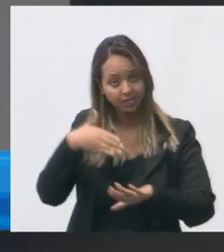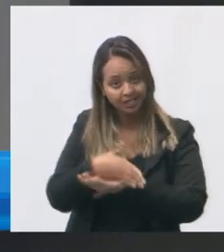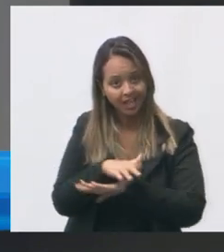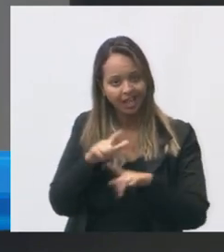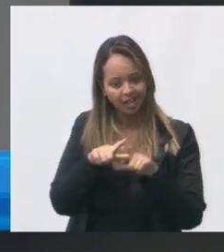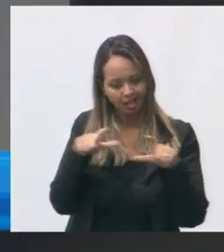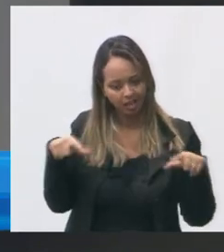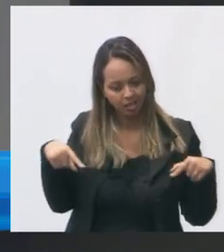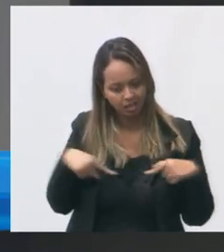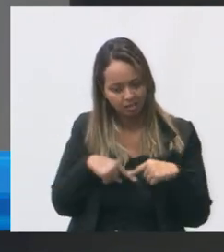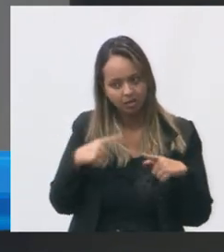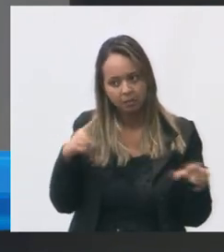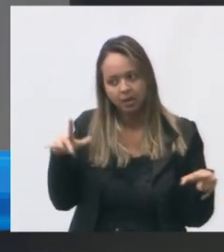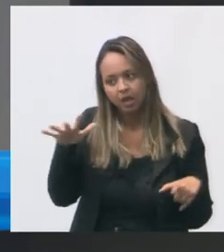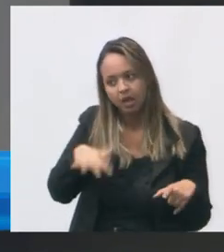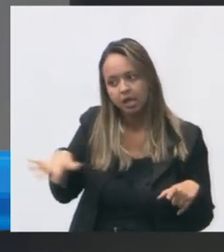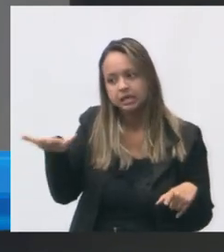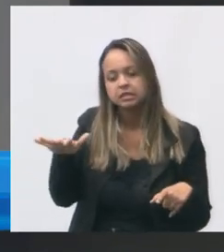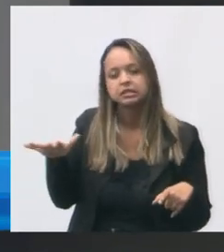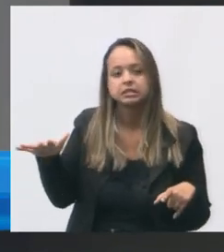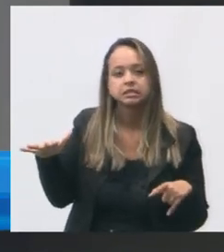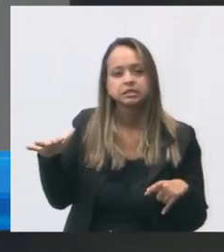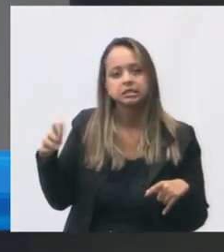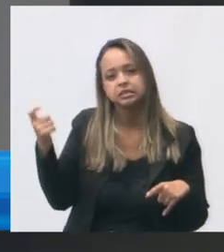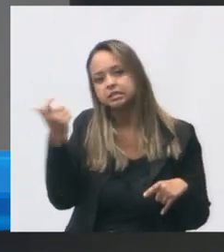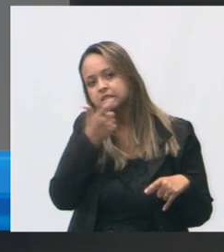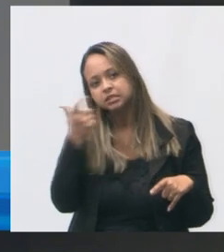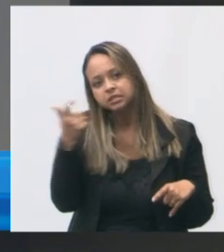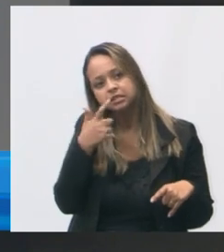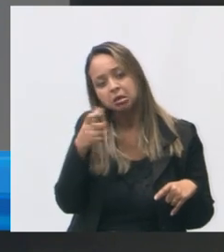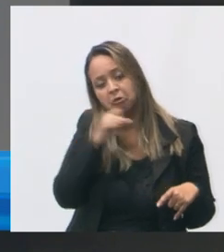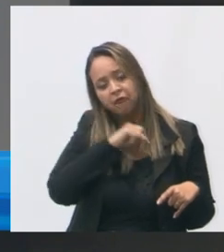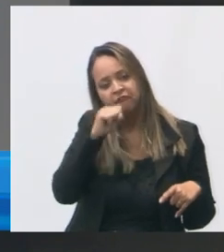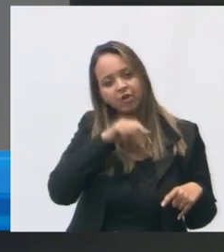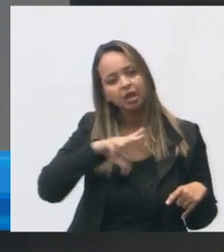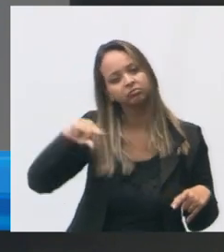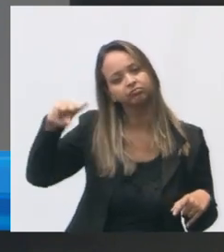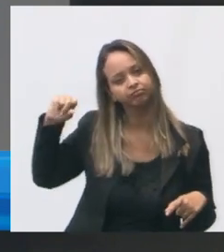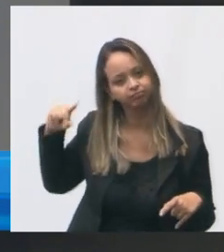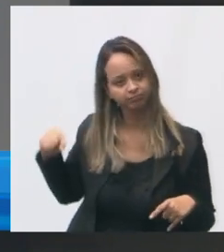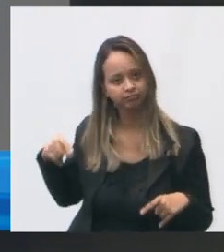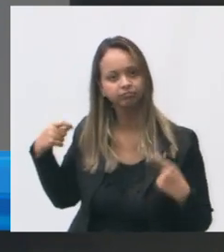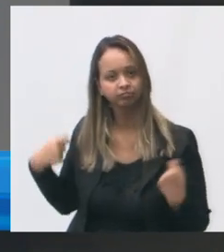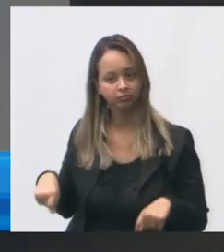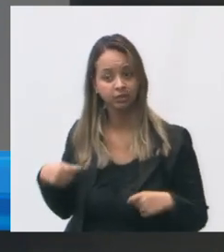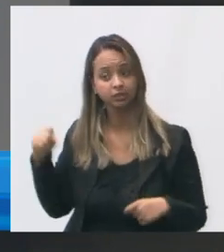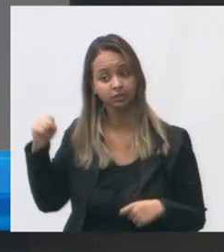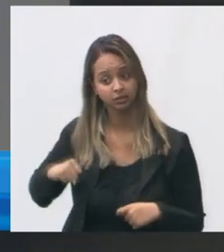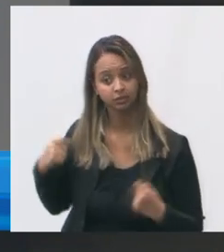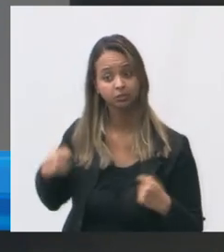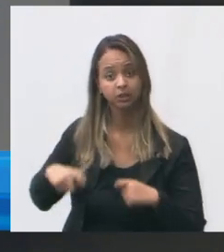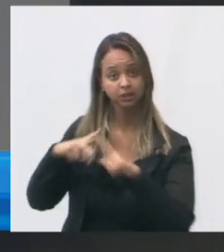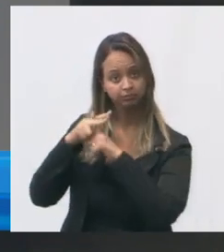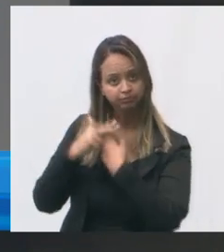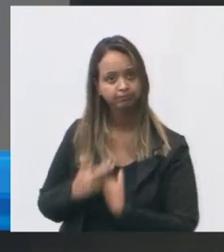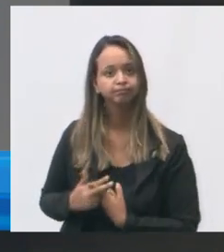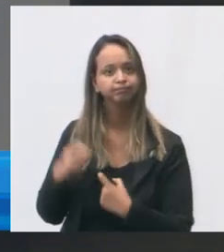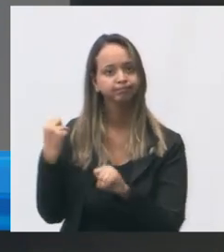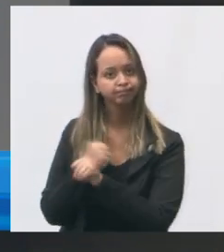e aqui a sala de odontologia que precisa fazer a separação que é no modelo antigo também aqui sim precisa de uma boa intervenção